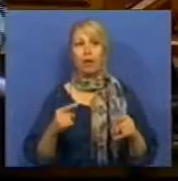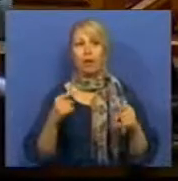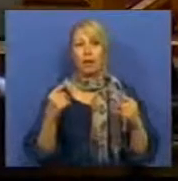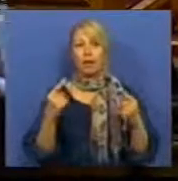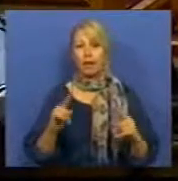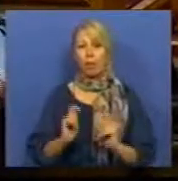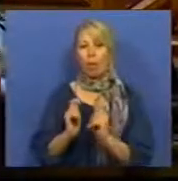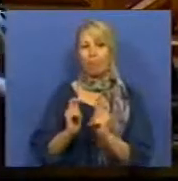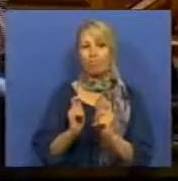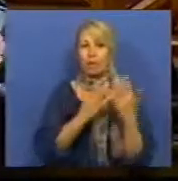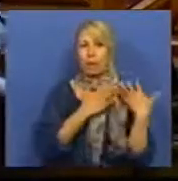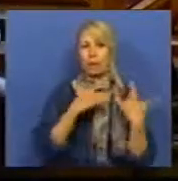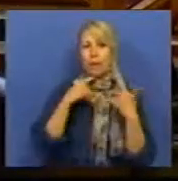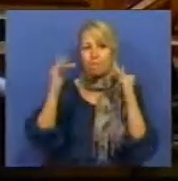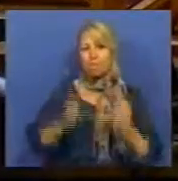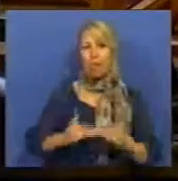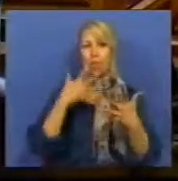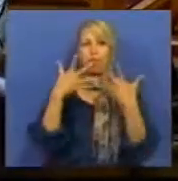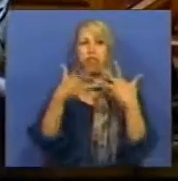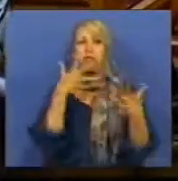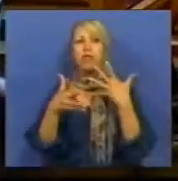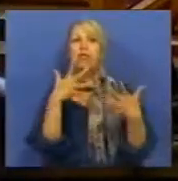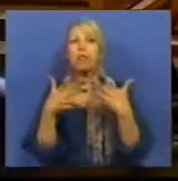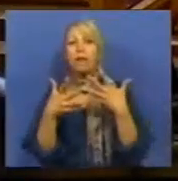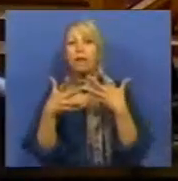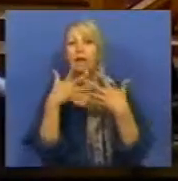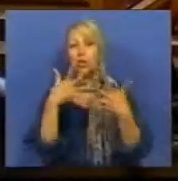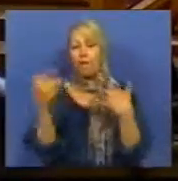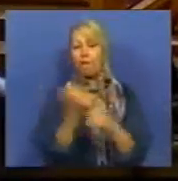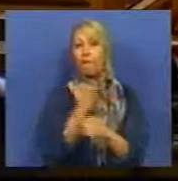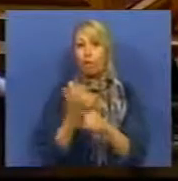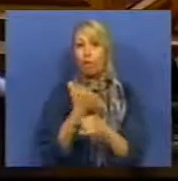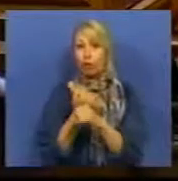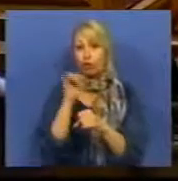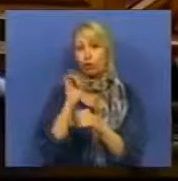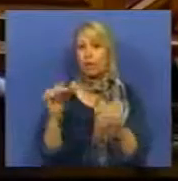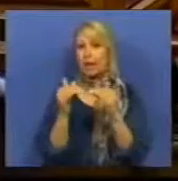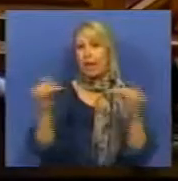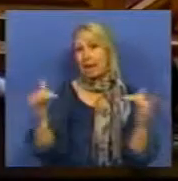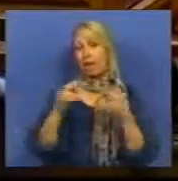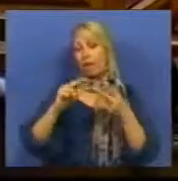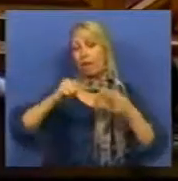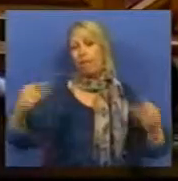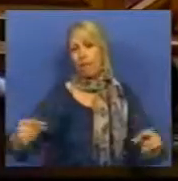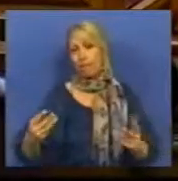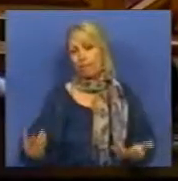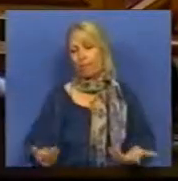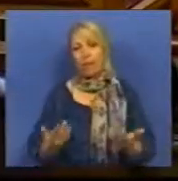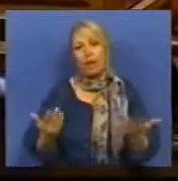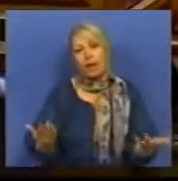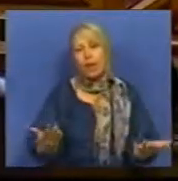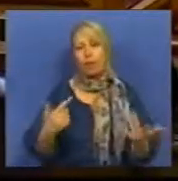da transparência no exercício de funções executivas de nível autarca. E daí que nos parece que era